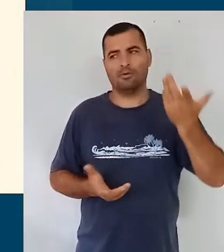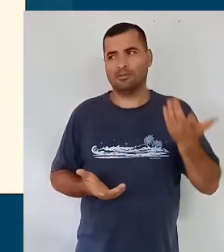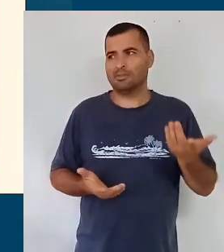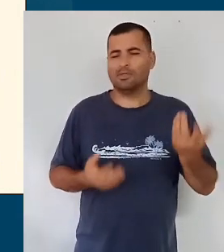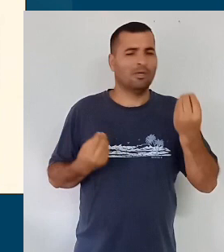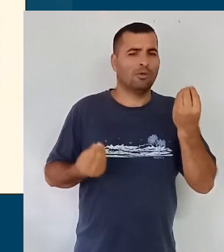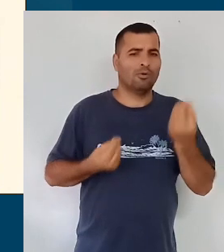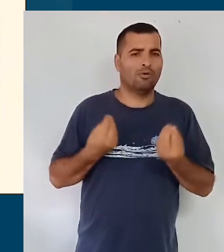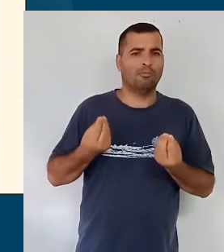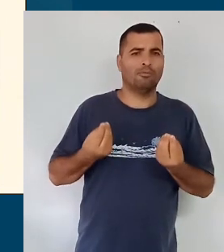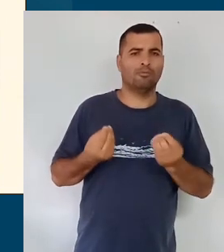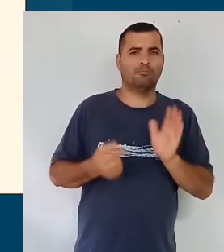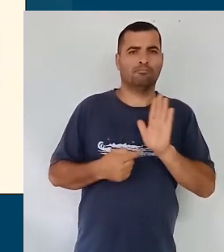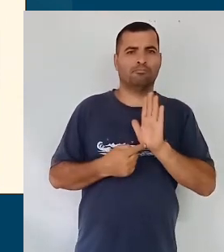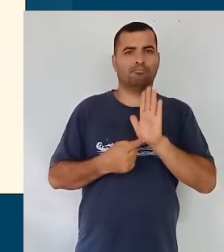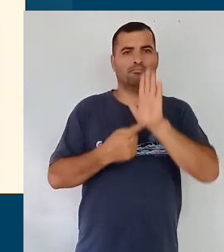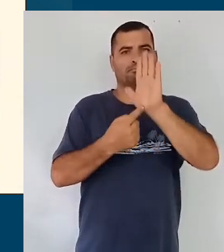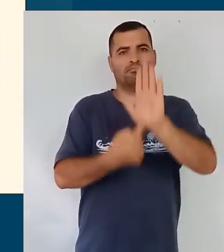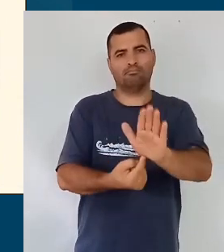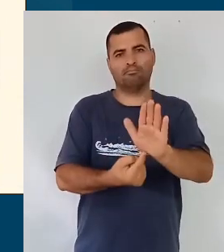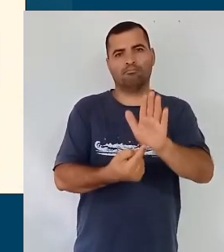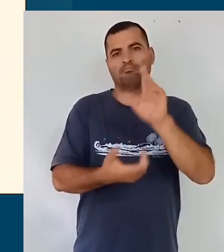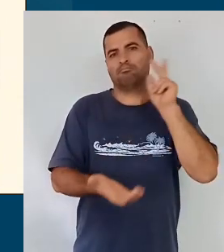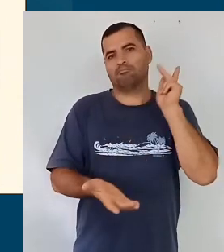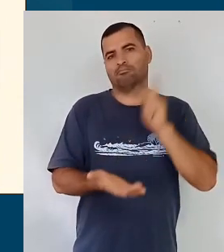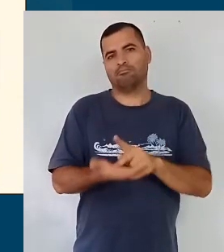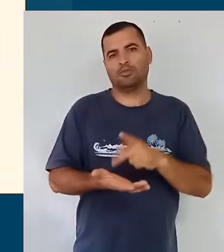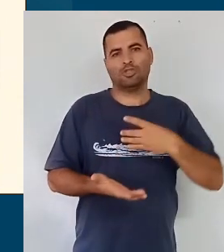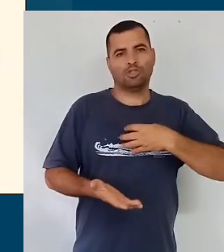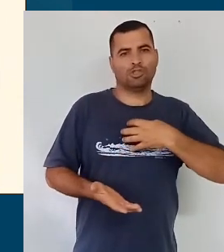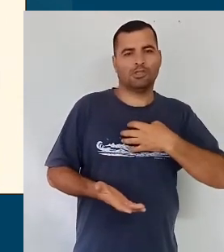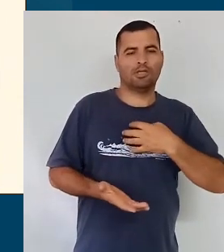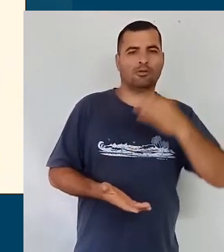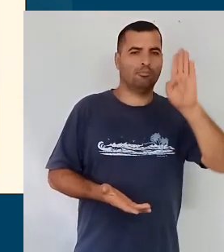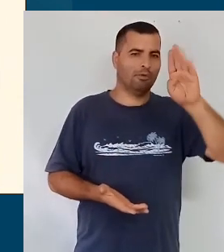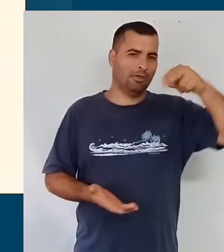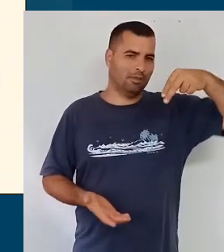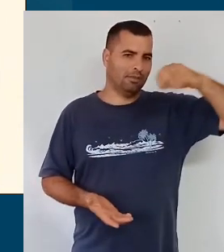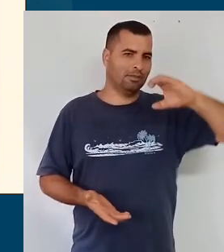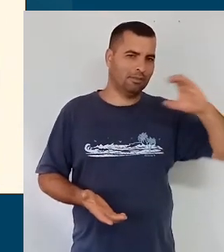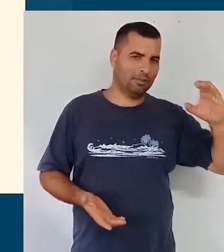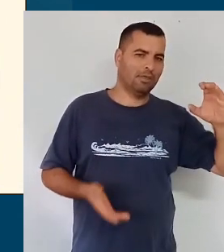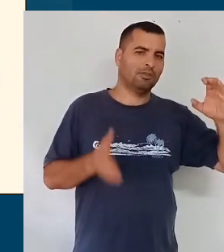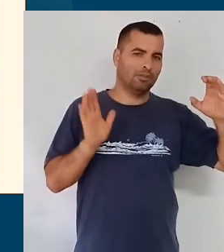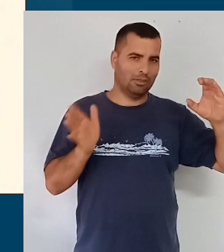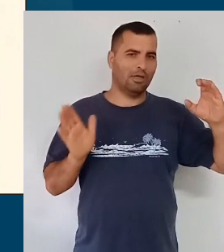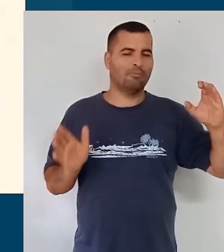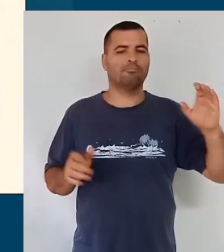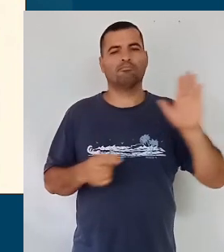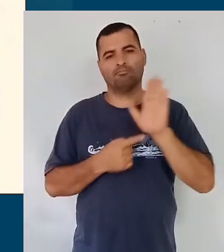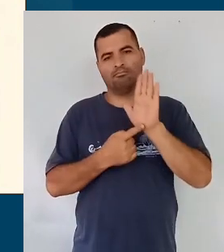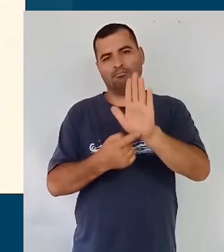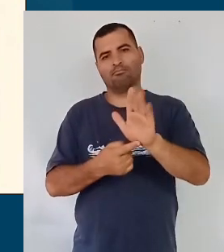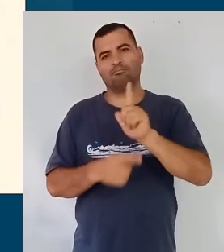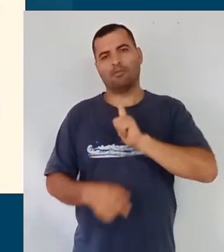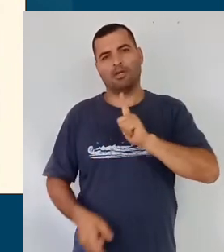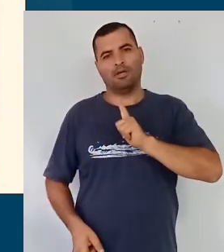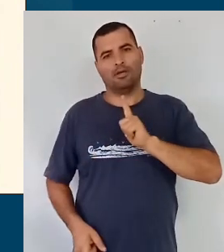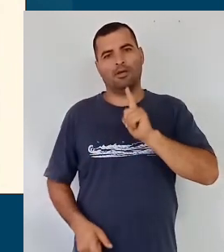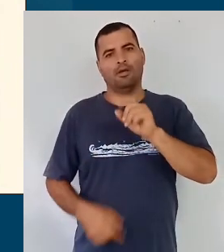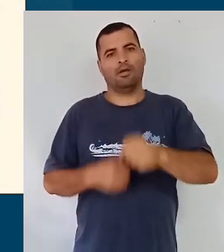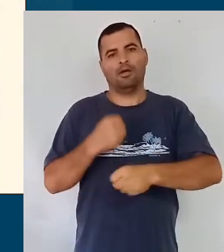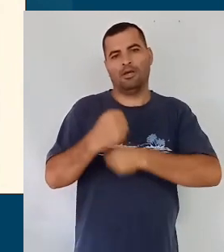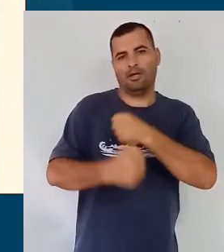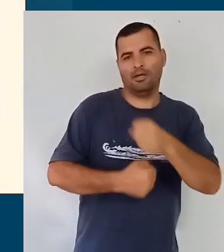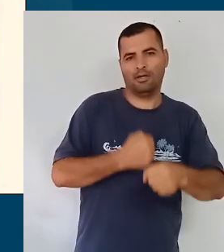não só trouxesse as especificidades da BNCC, como vocês estão vendo aí, que a gente tem o ano,